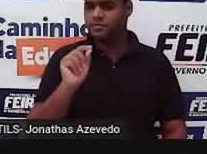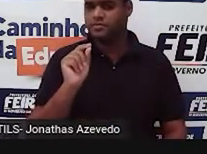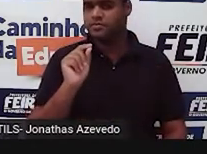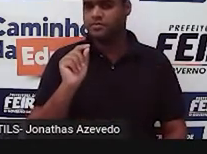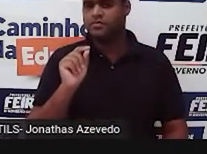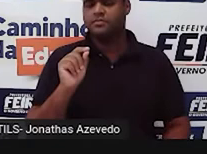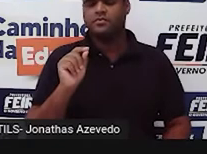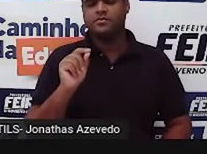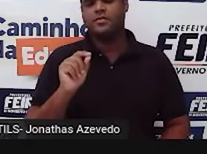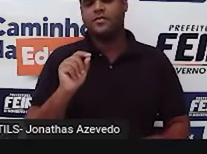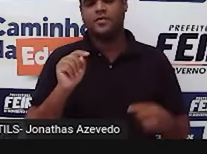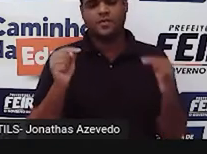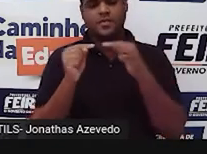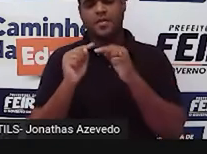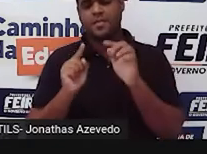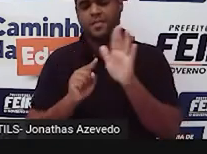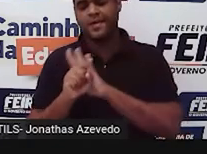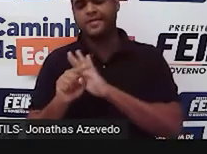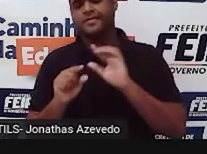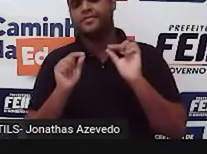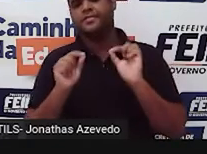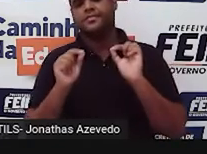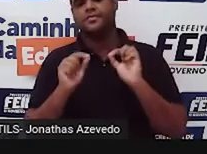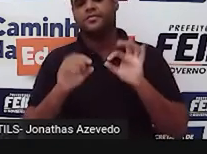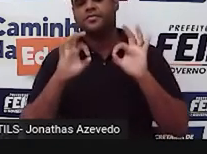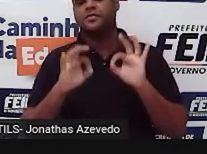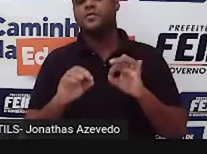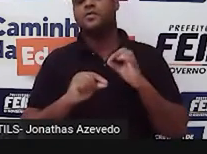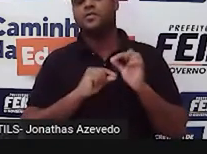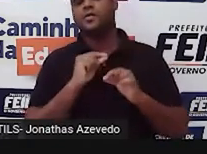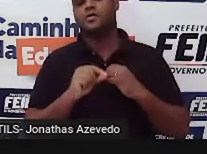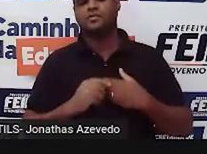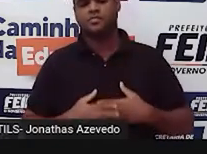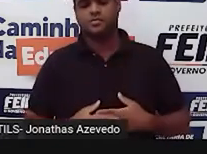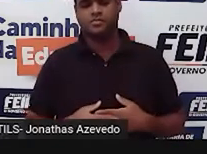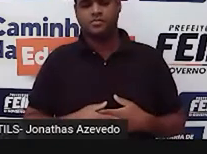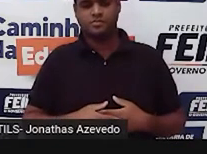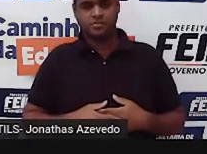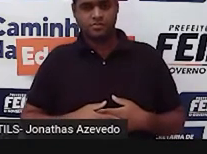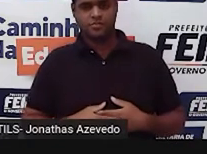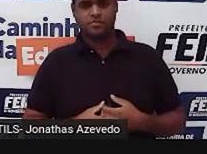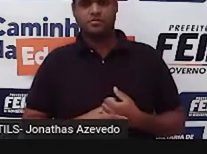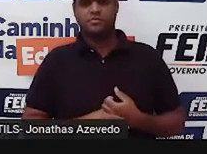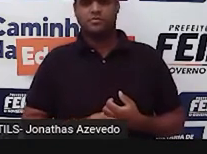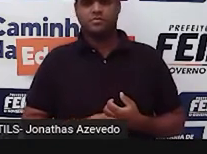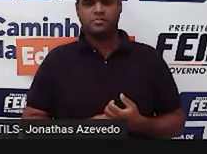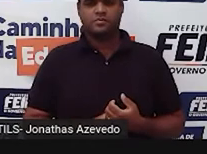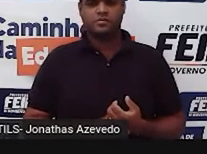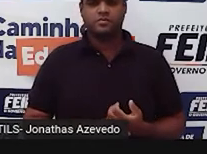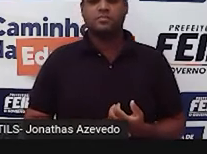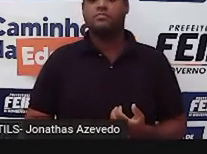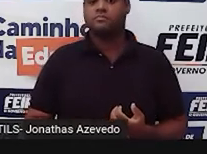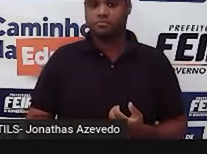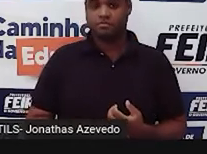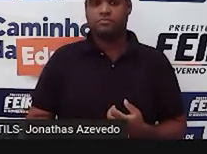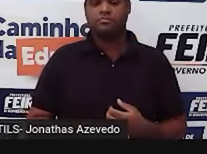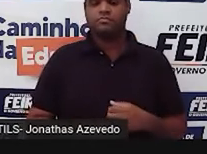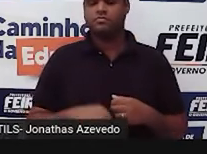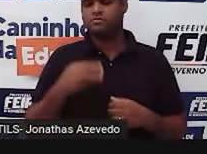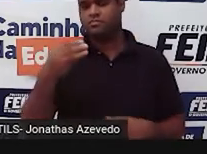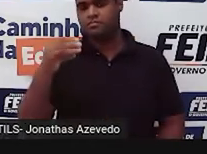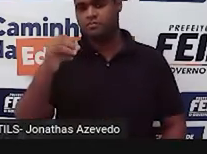né? Qual será a pergunta correta? E eu tenho aqui duas opções para você. Em 30